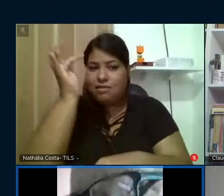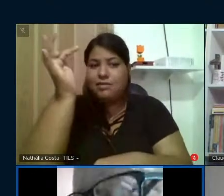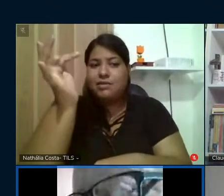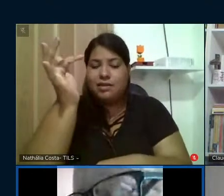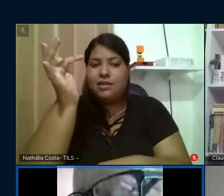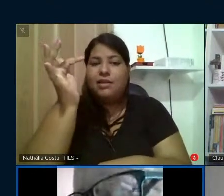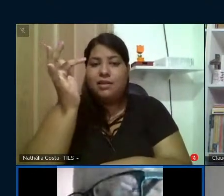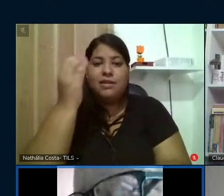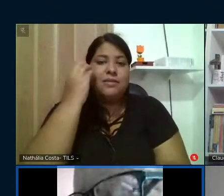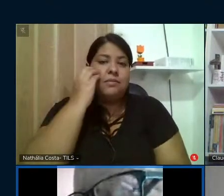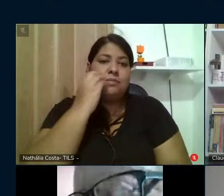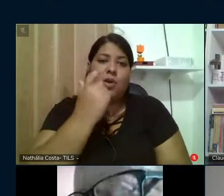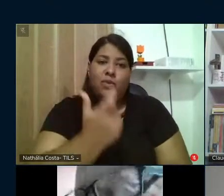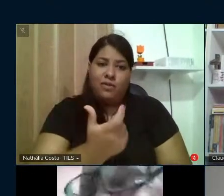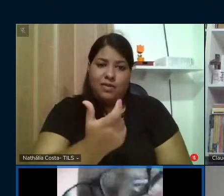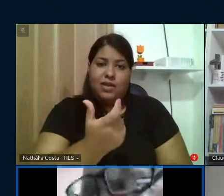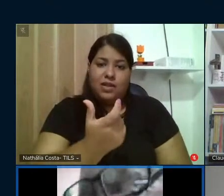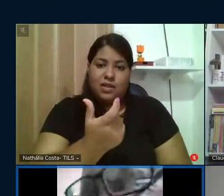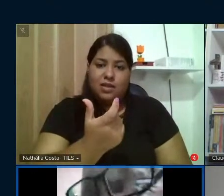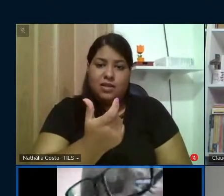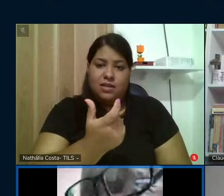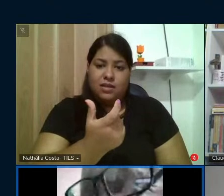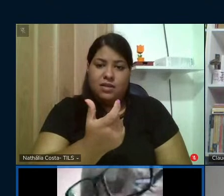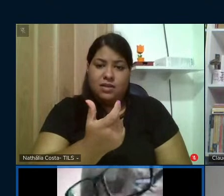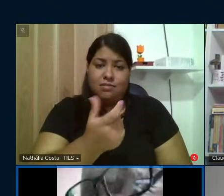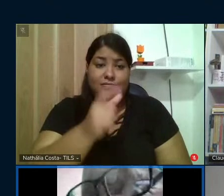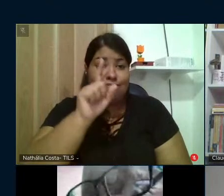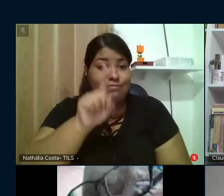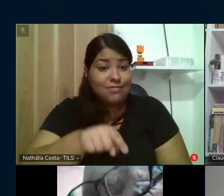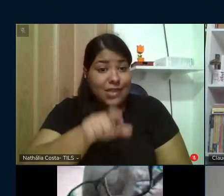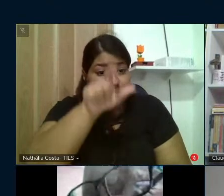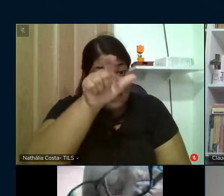Paulo Freire, vem de você.